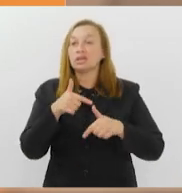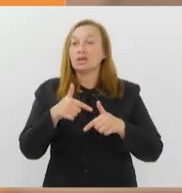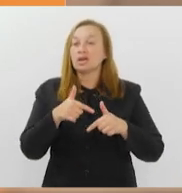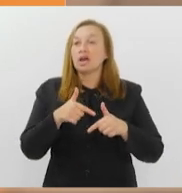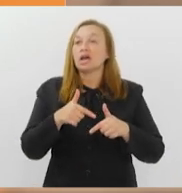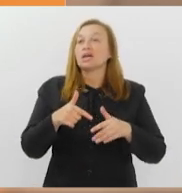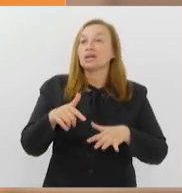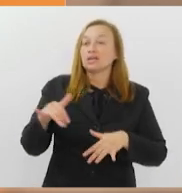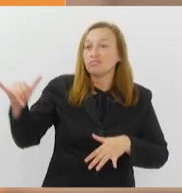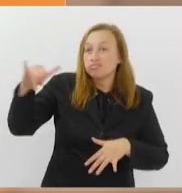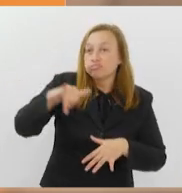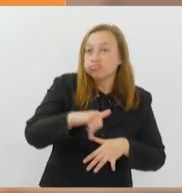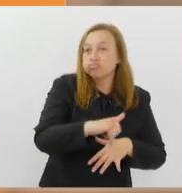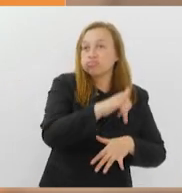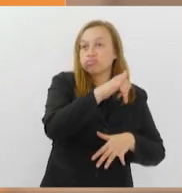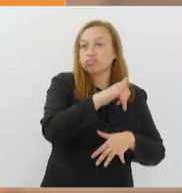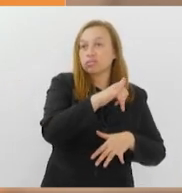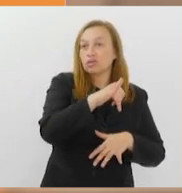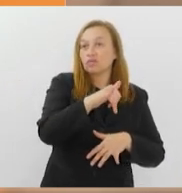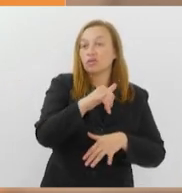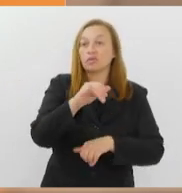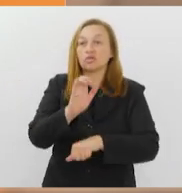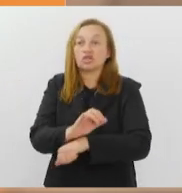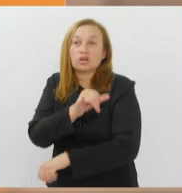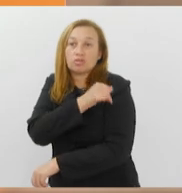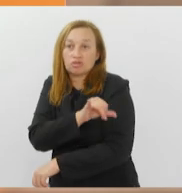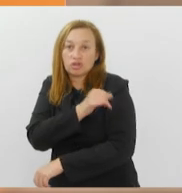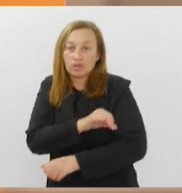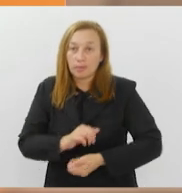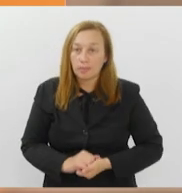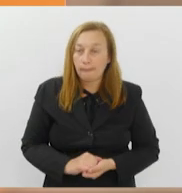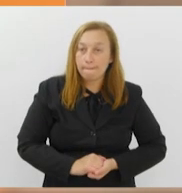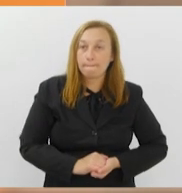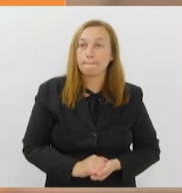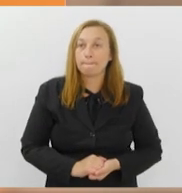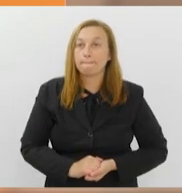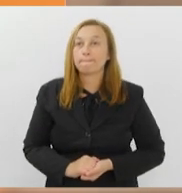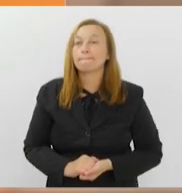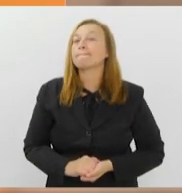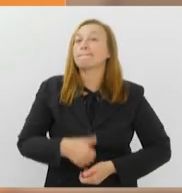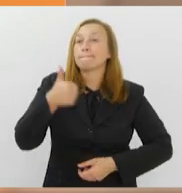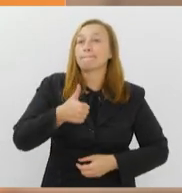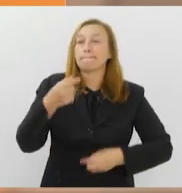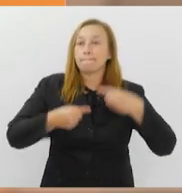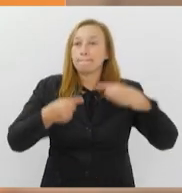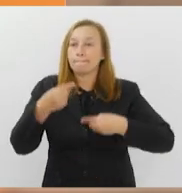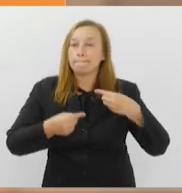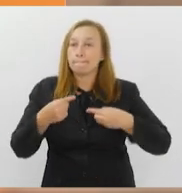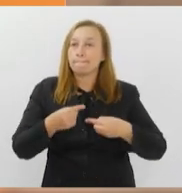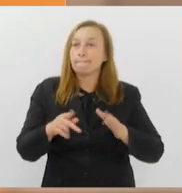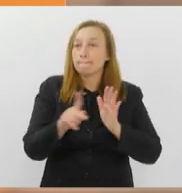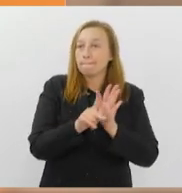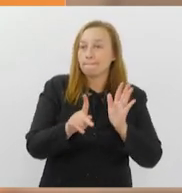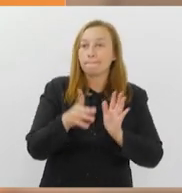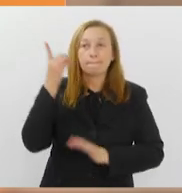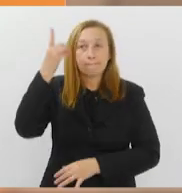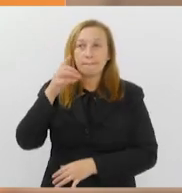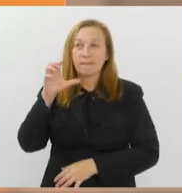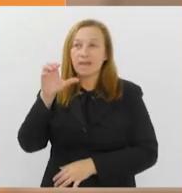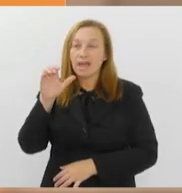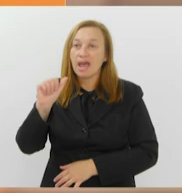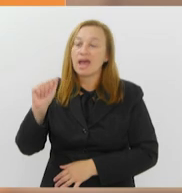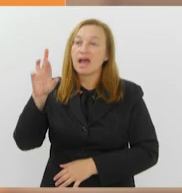das aeronaves em voos operados no estado do Rio. Em primeira discussão, o projeto do deputado Carlos